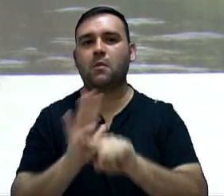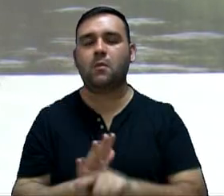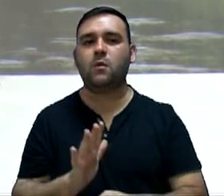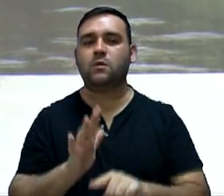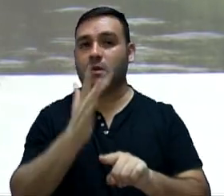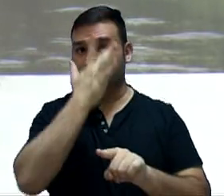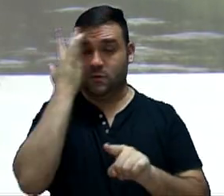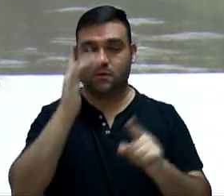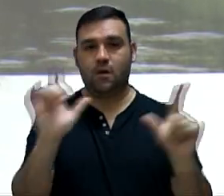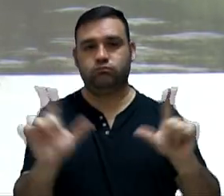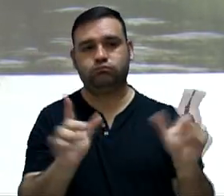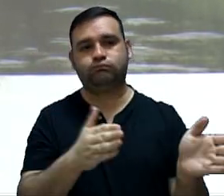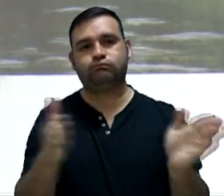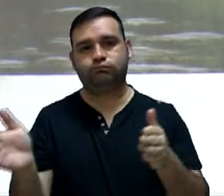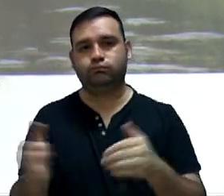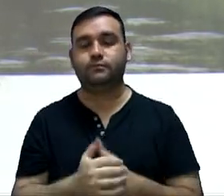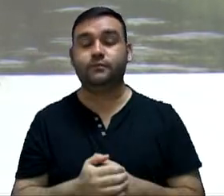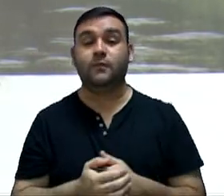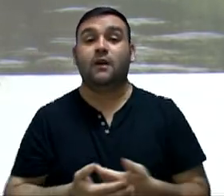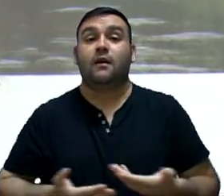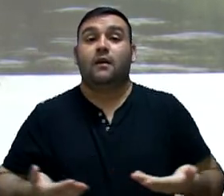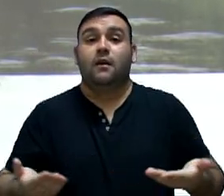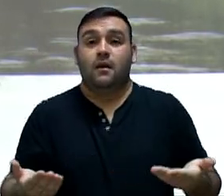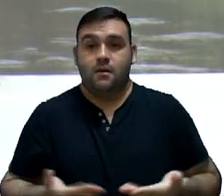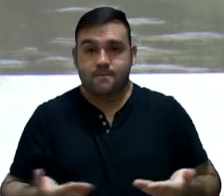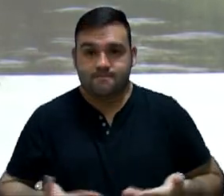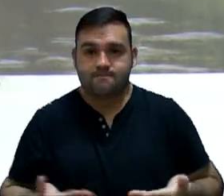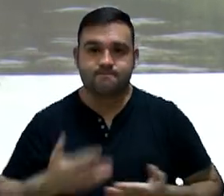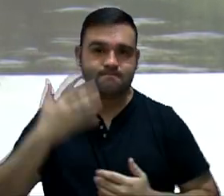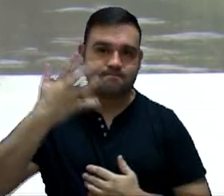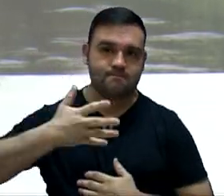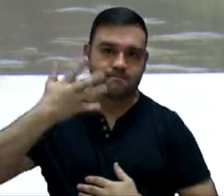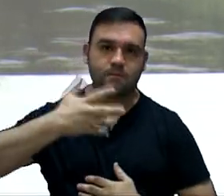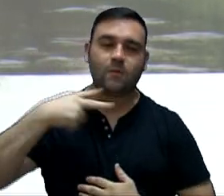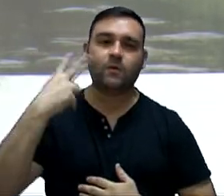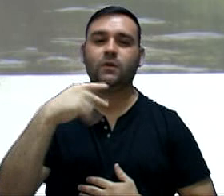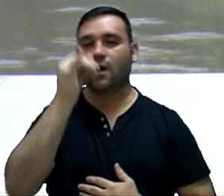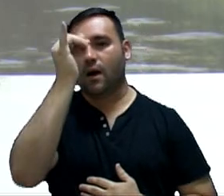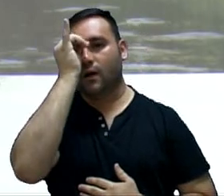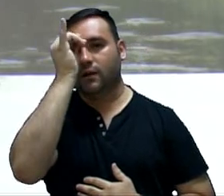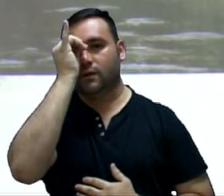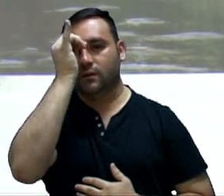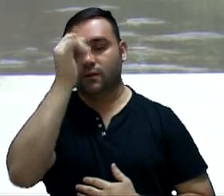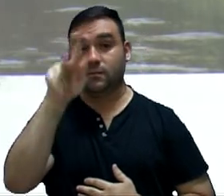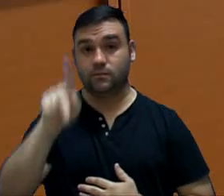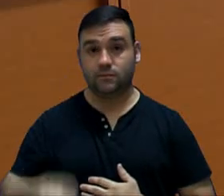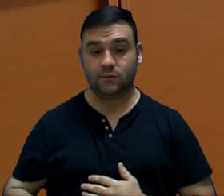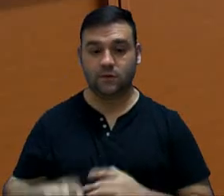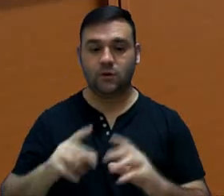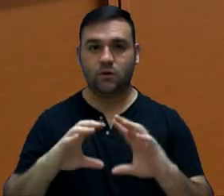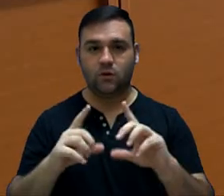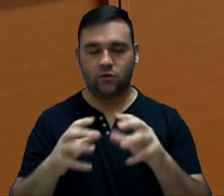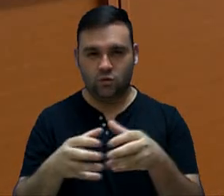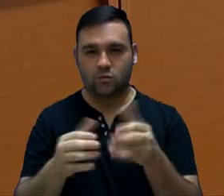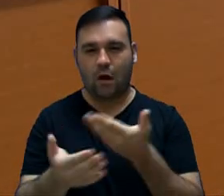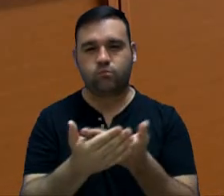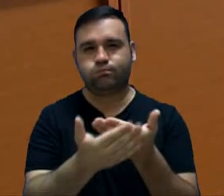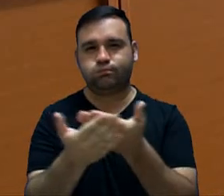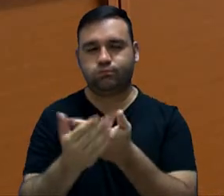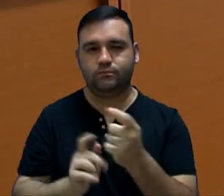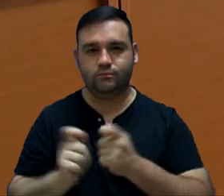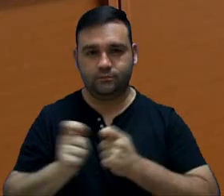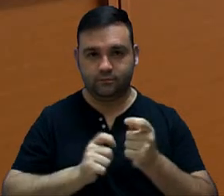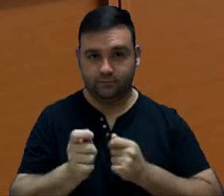para quem nos acompanha. Neste momento, passo a palavra para o vereador Ítalo Moreira, presidente da Comissão de Economia,